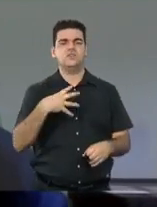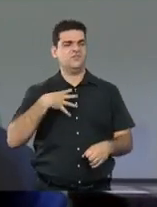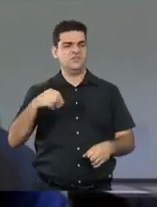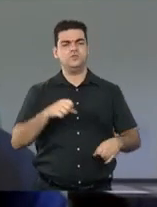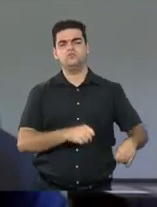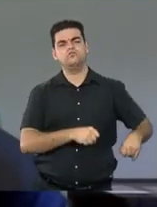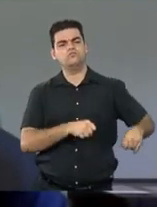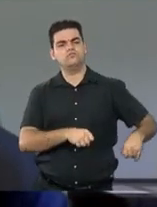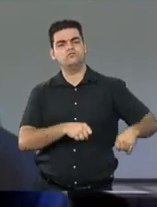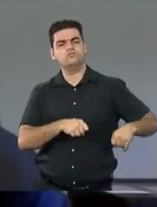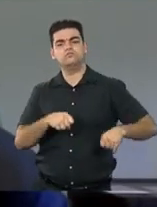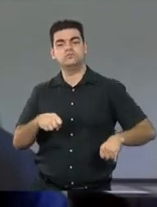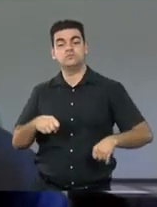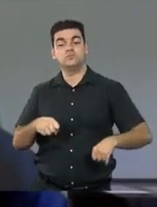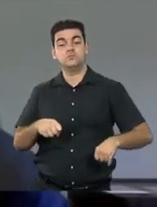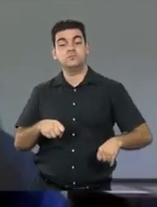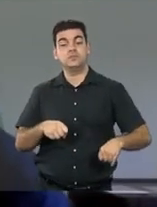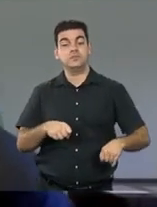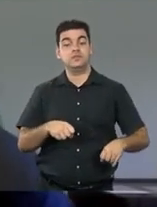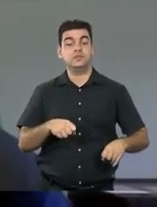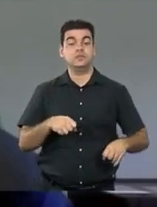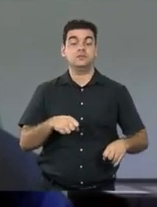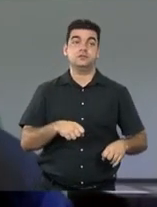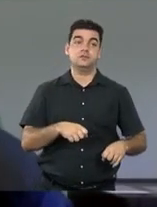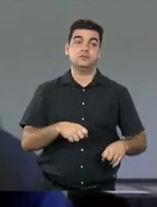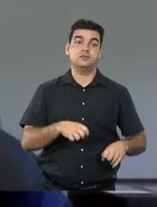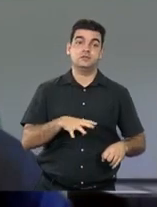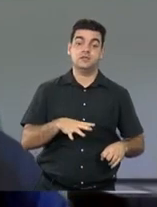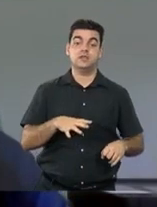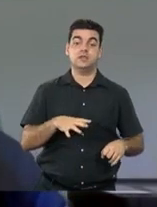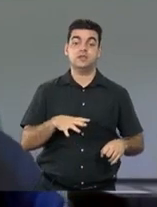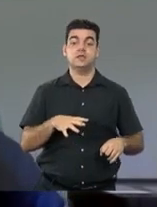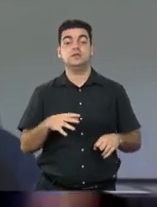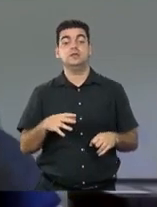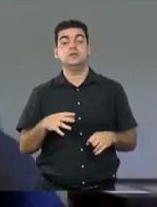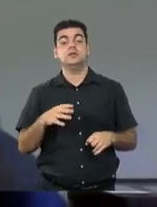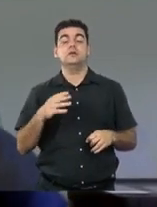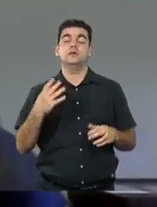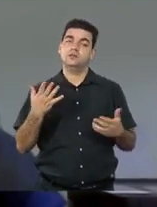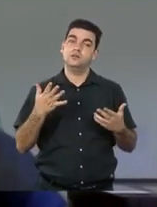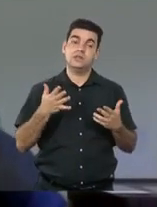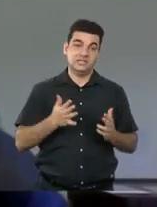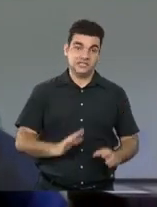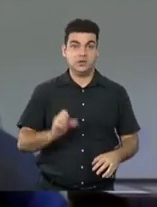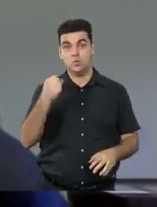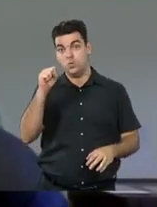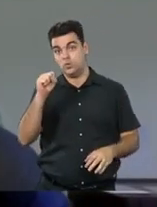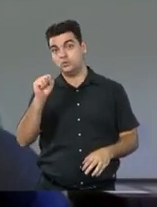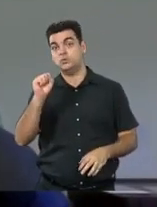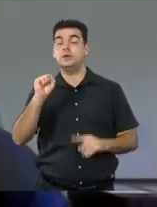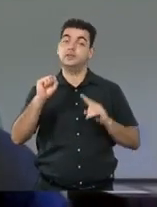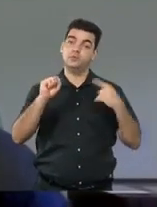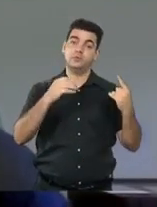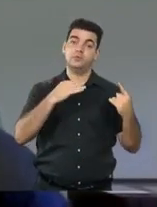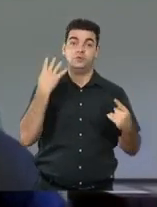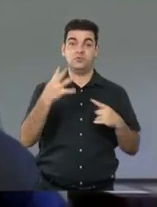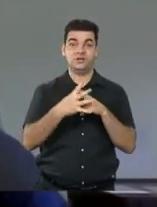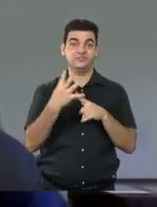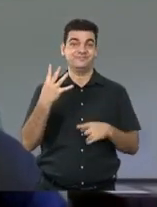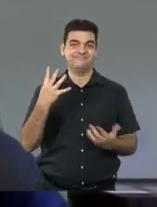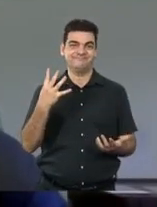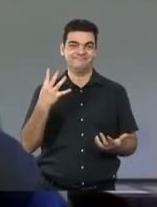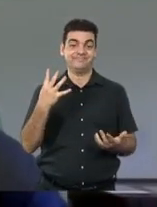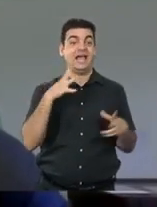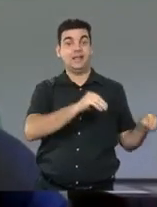já era um só pato porque morreram os quatro, nós somos só patos depois, né? E teve que ir para uma cidade,